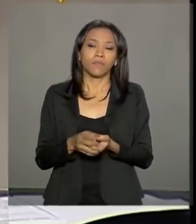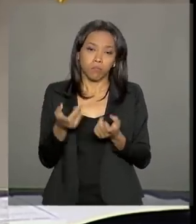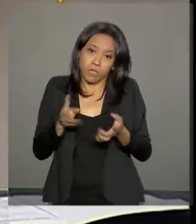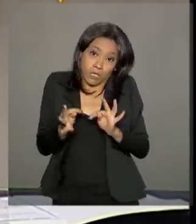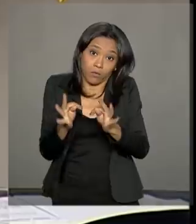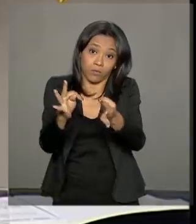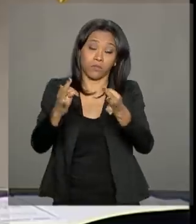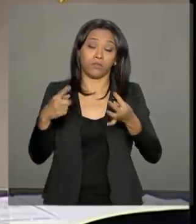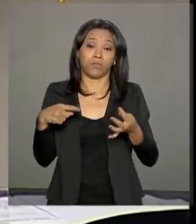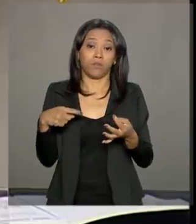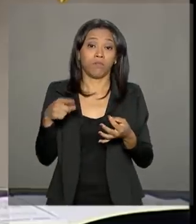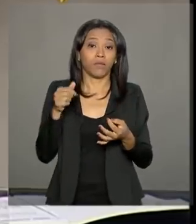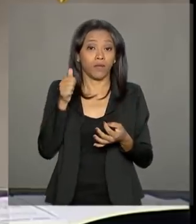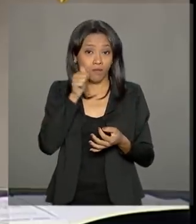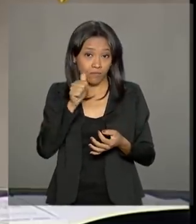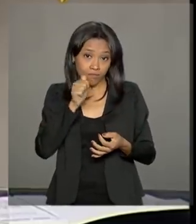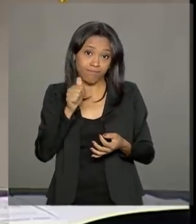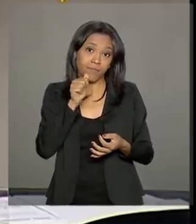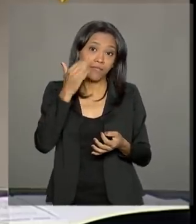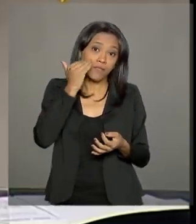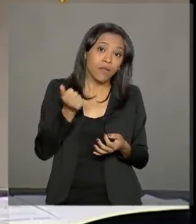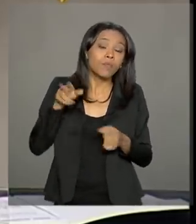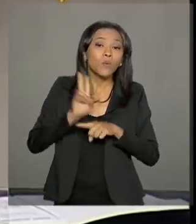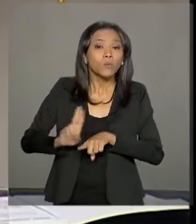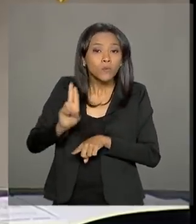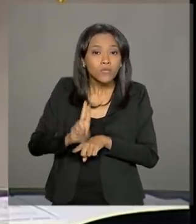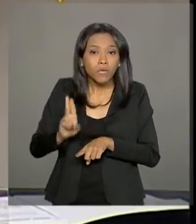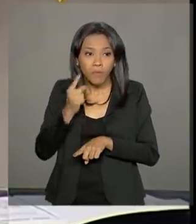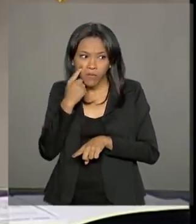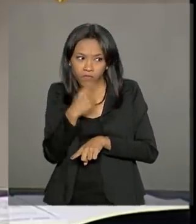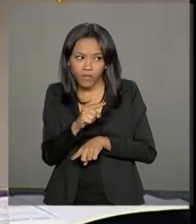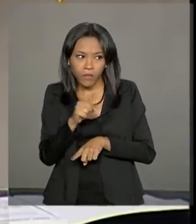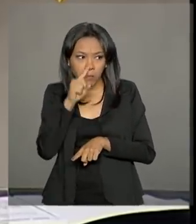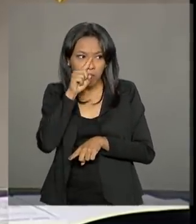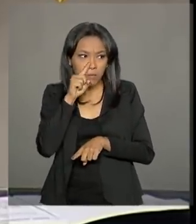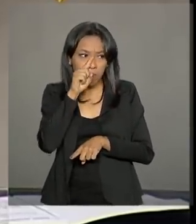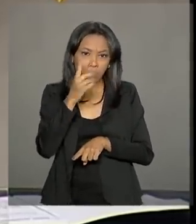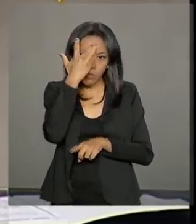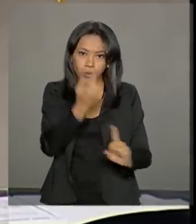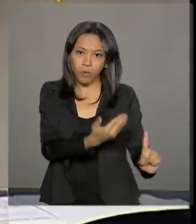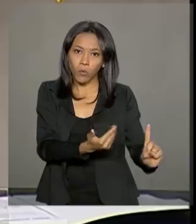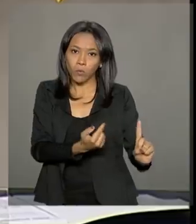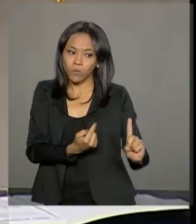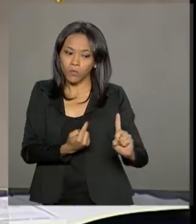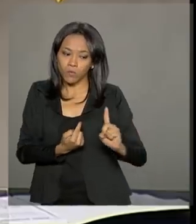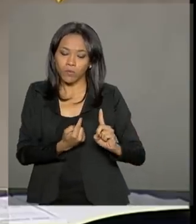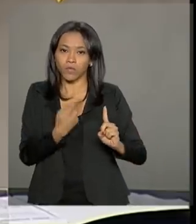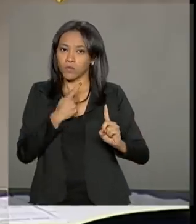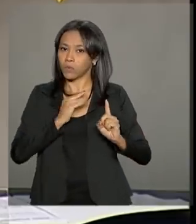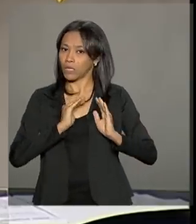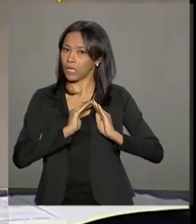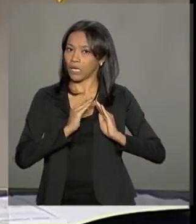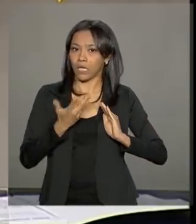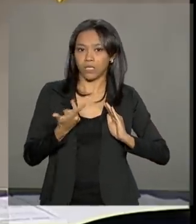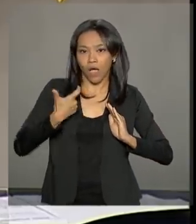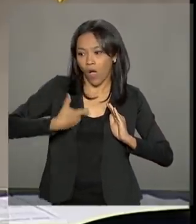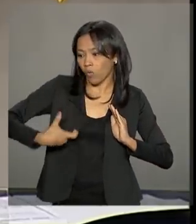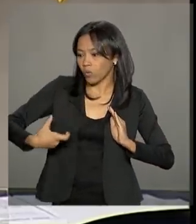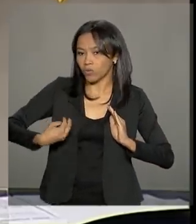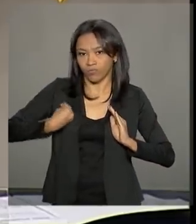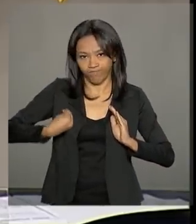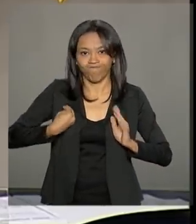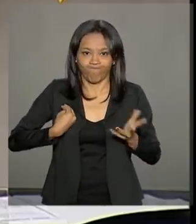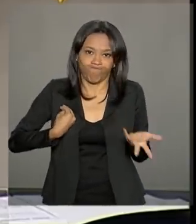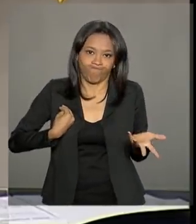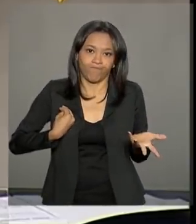ela possa também ser avisada de eventual proximidade de um agressor à sua residência ou no local onde ela se